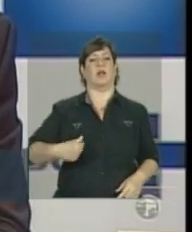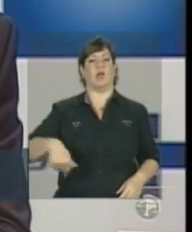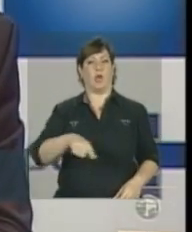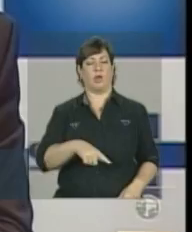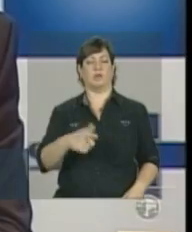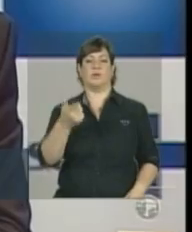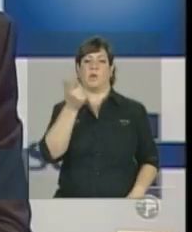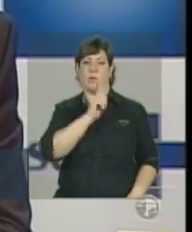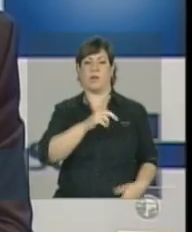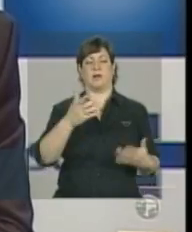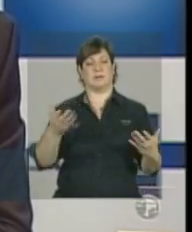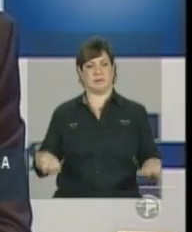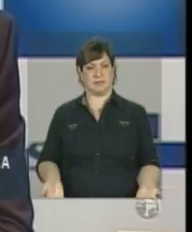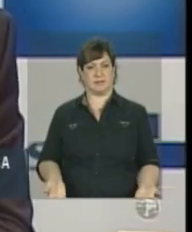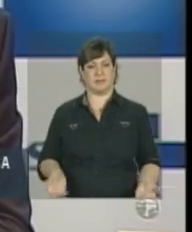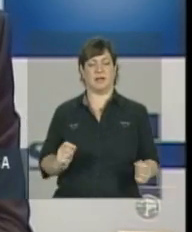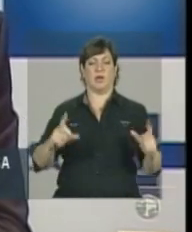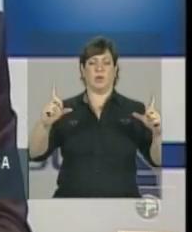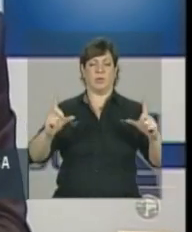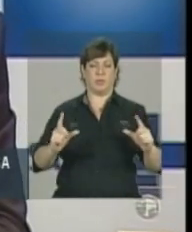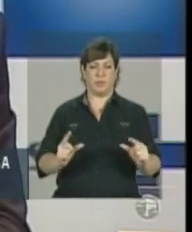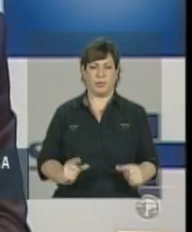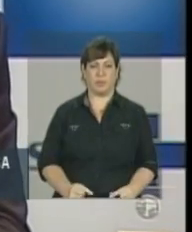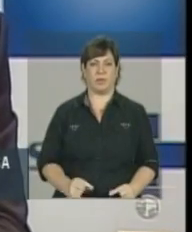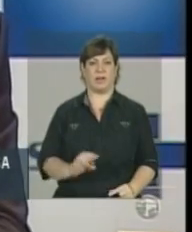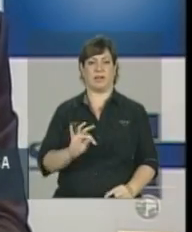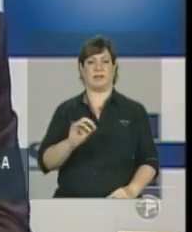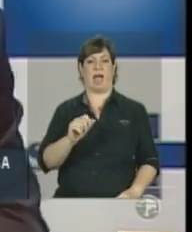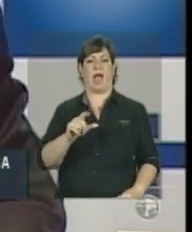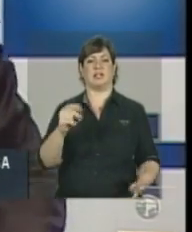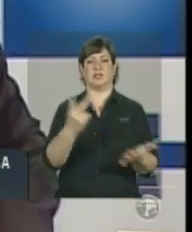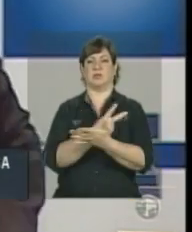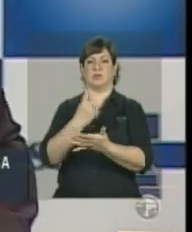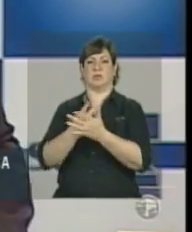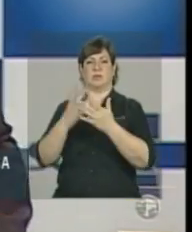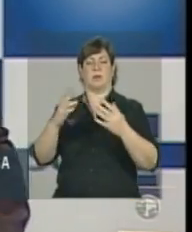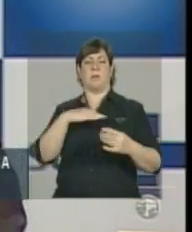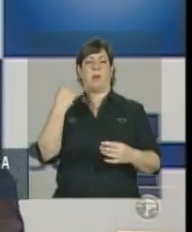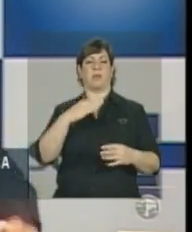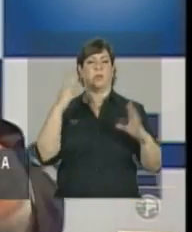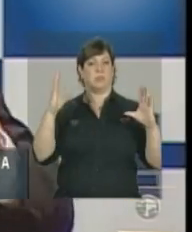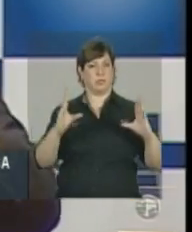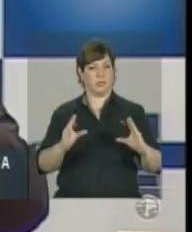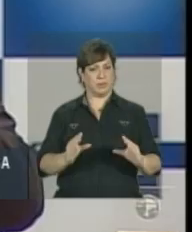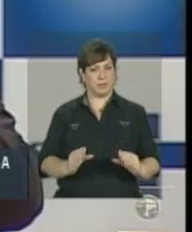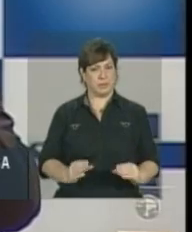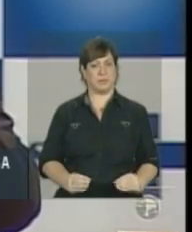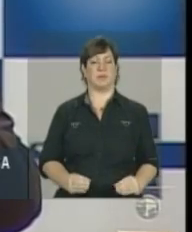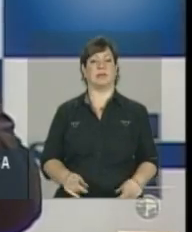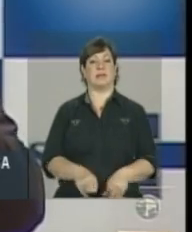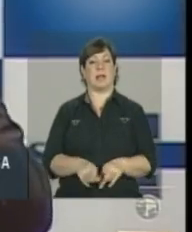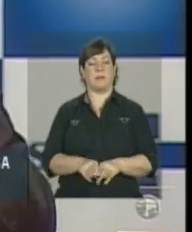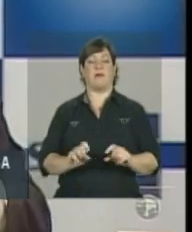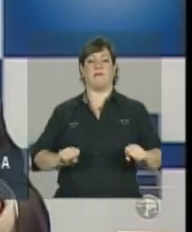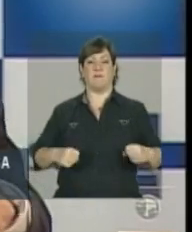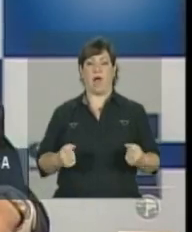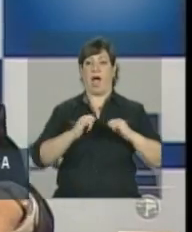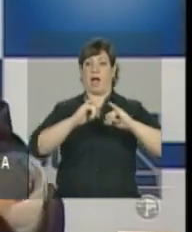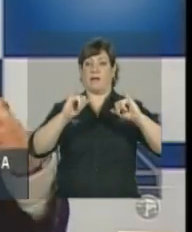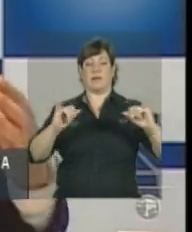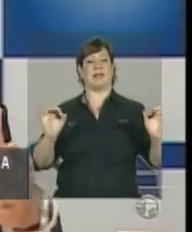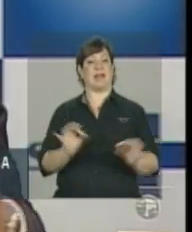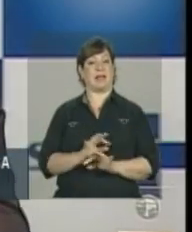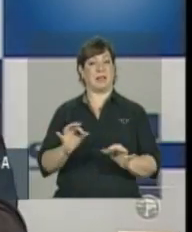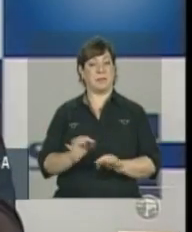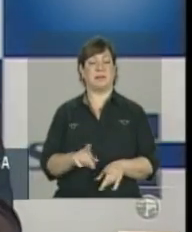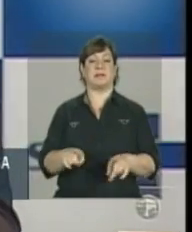conseguimos, não só reduzir a taxa de incidência, mas, sobretudo, reforçar a adesão ao tratamento e